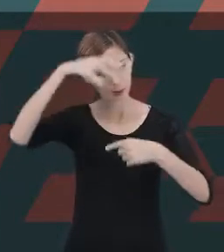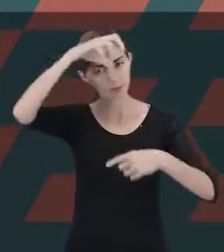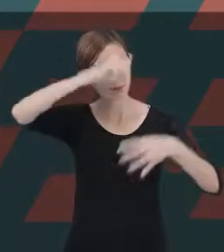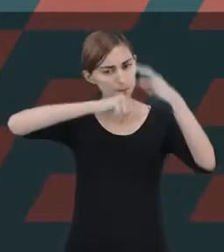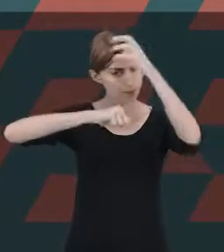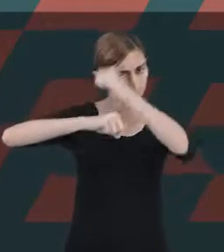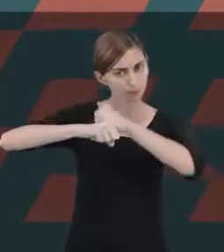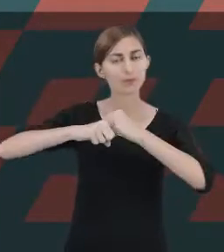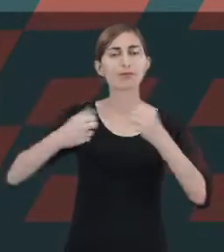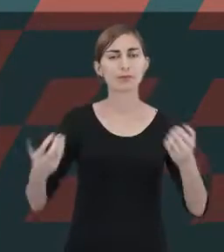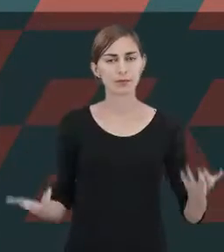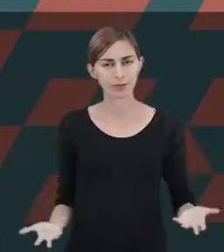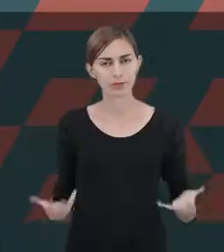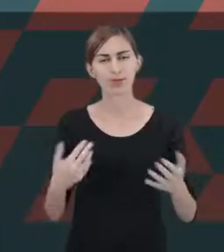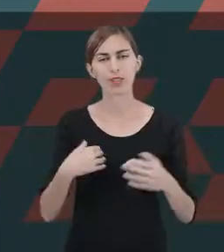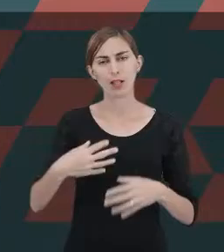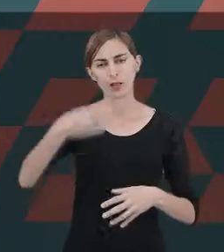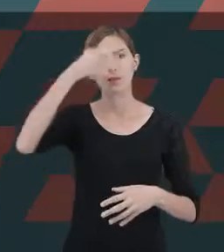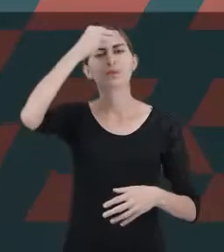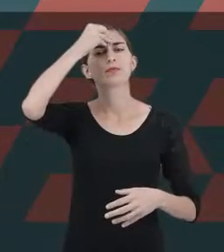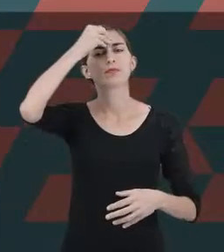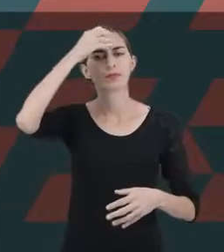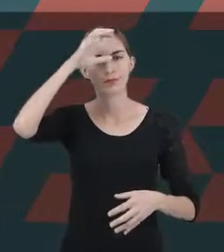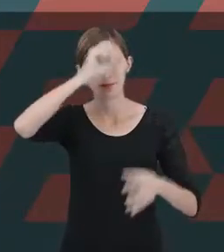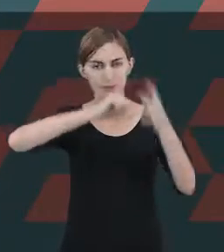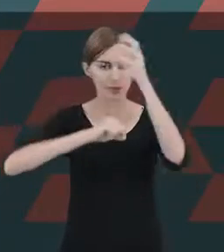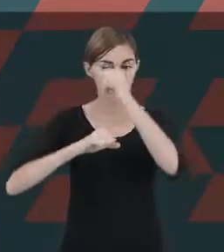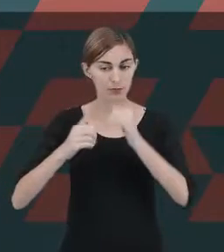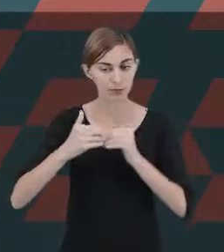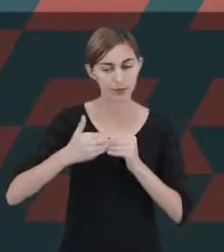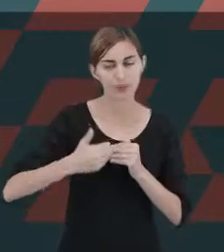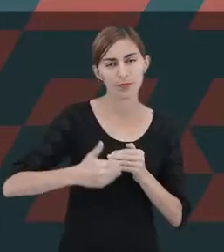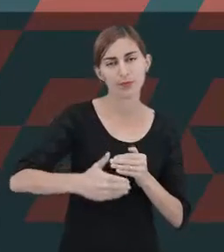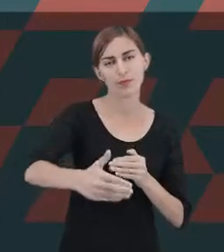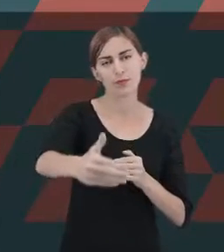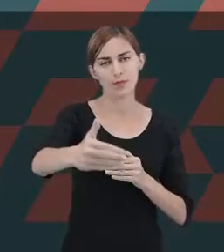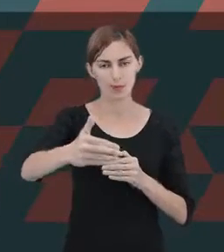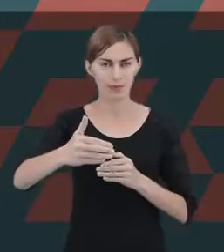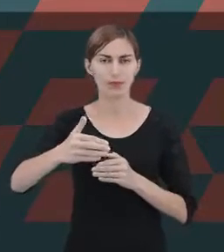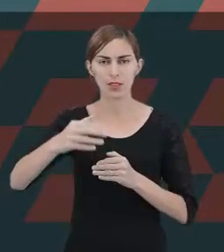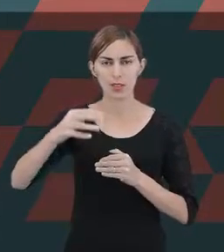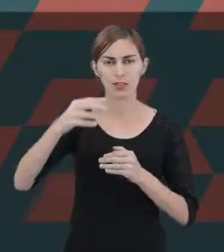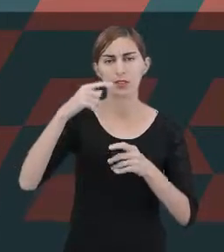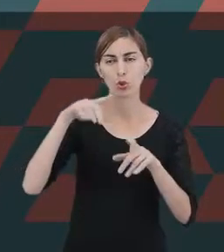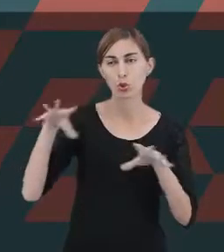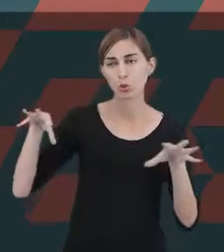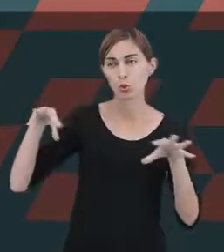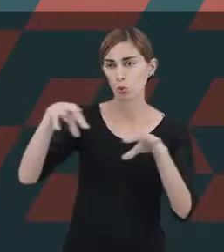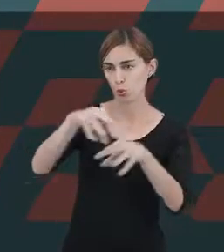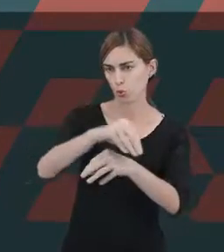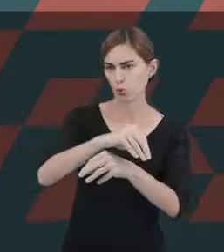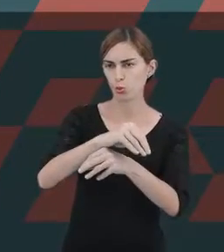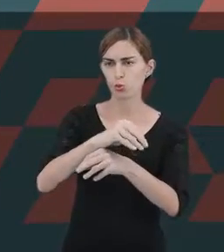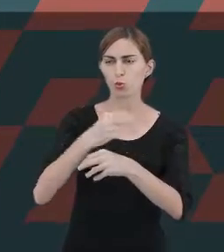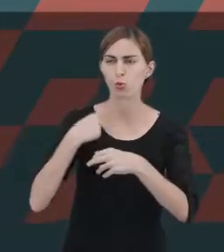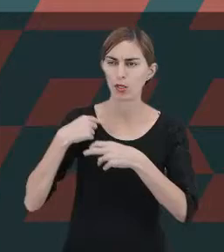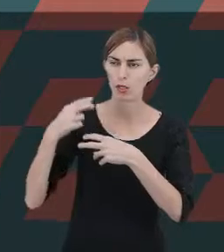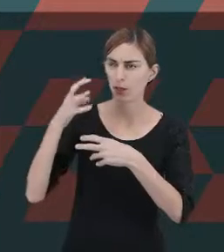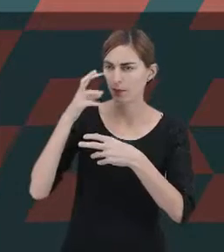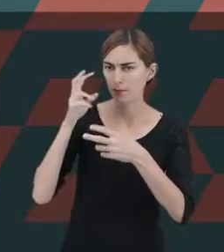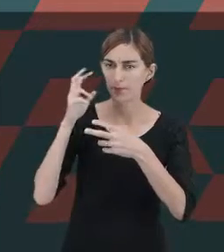a sua aprendizagem, ela passa por um filtro tudo aquilo que ela elenca como